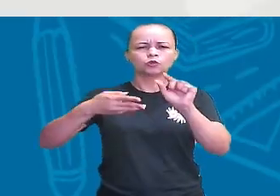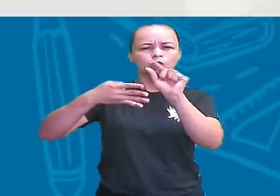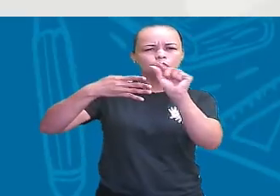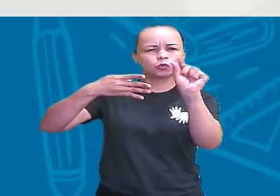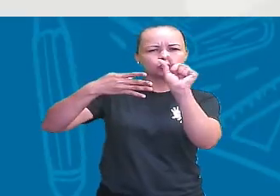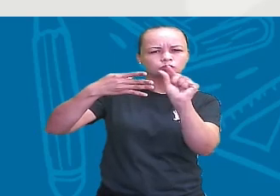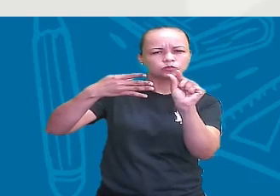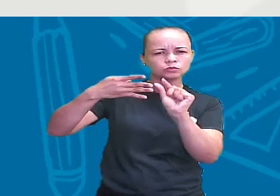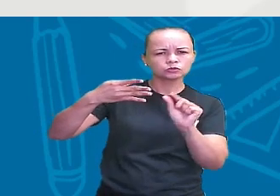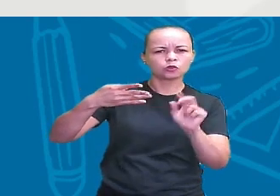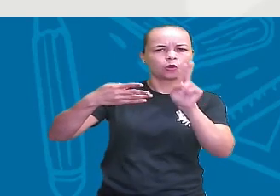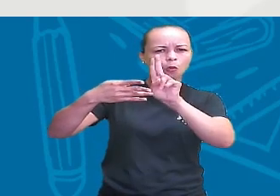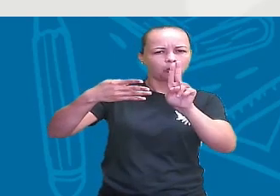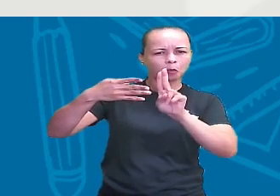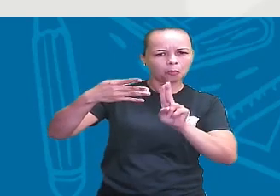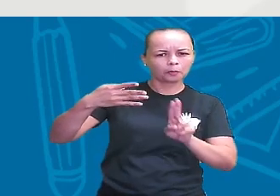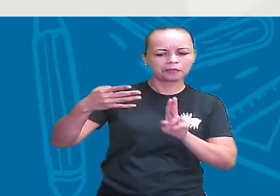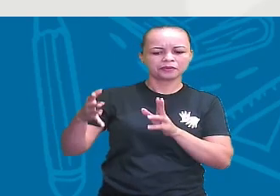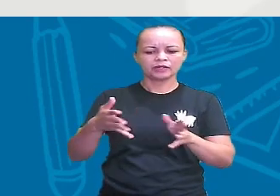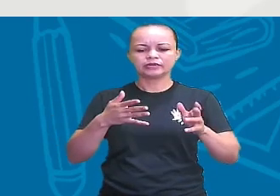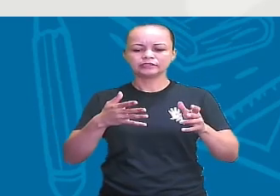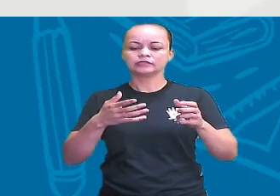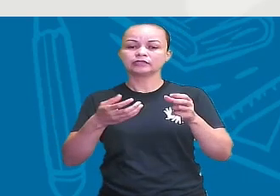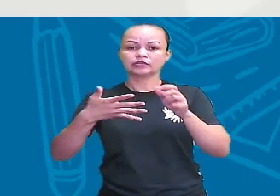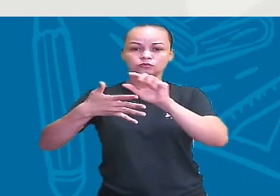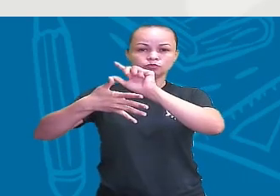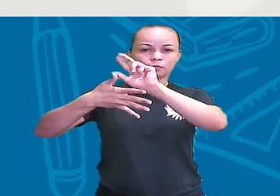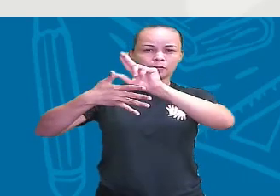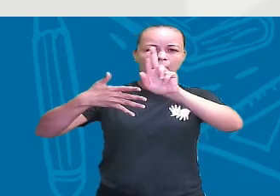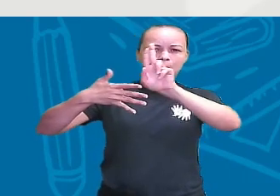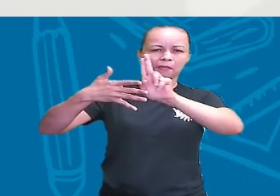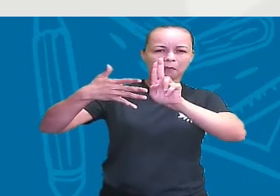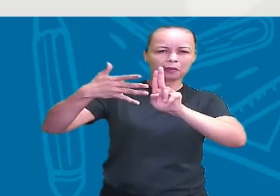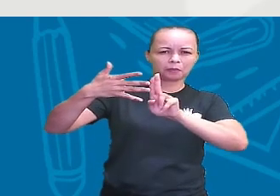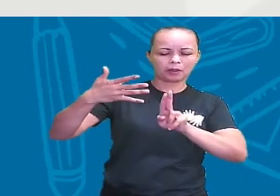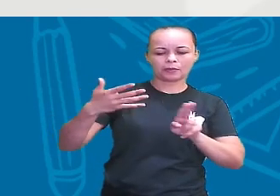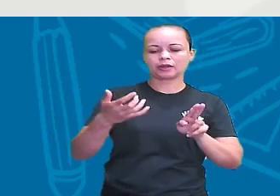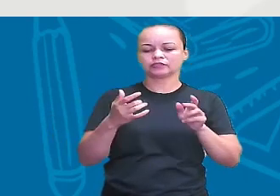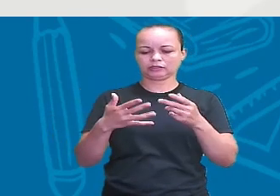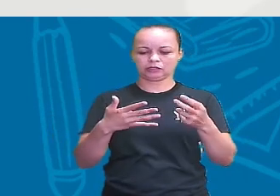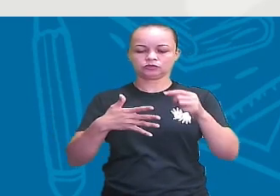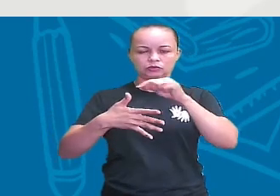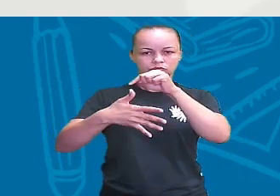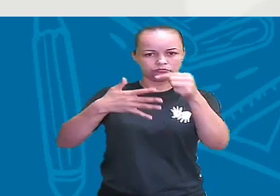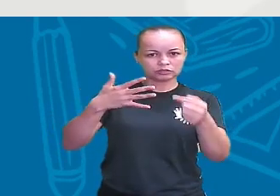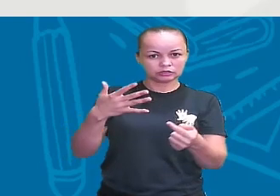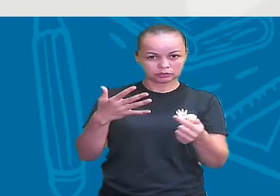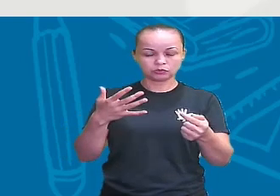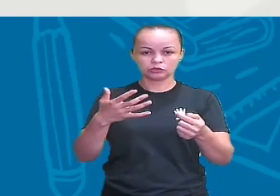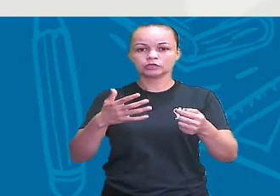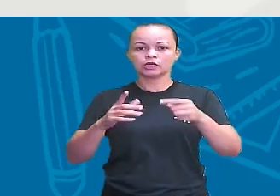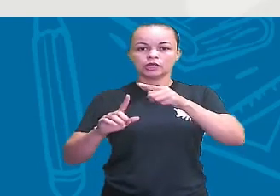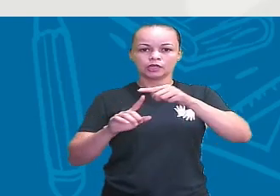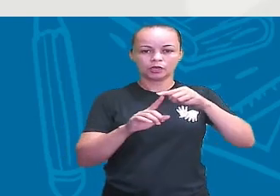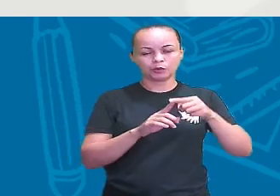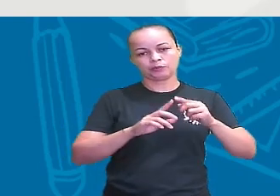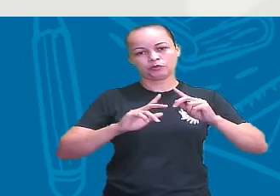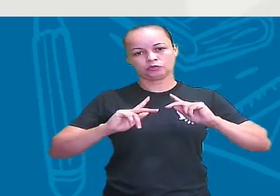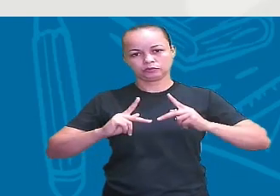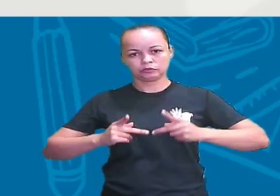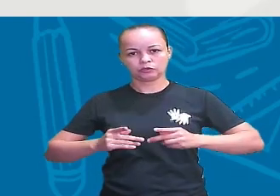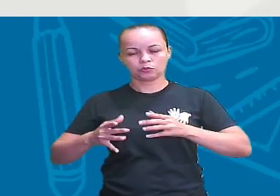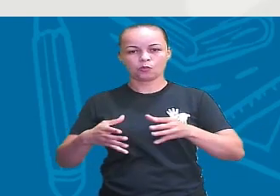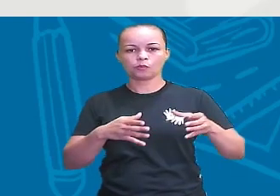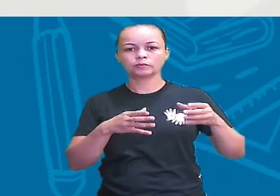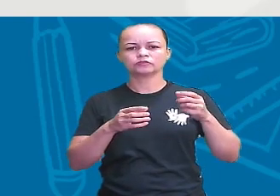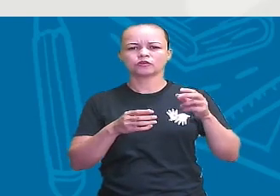o homo habilis, o homo erectus, o homo sapiens e neandertal e o homo sapiens sapiens. Vamos dar uma relembrada no que